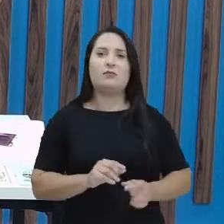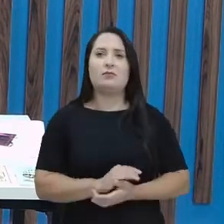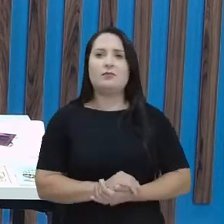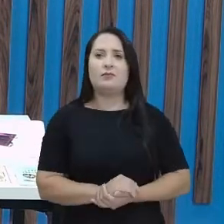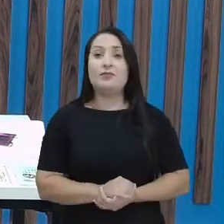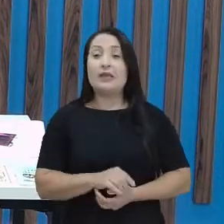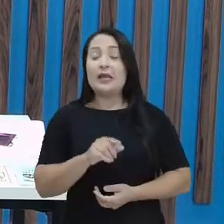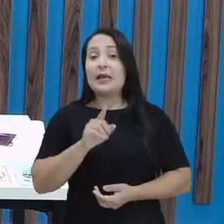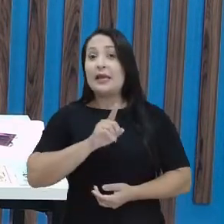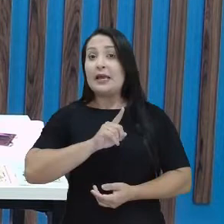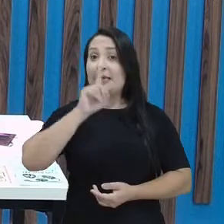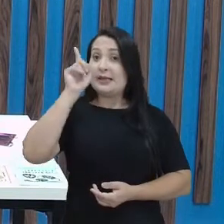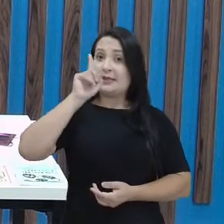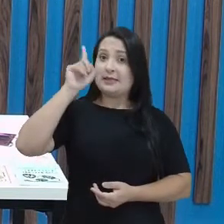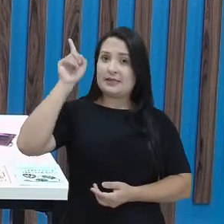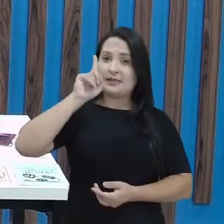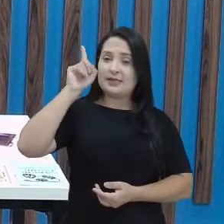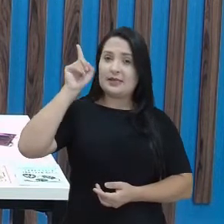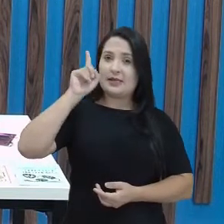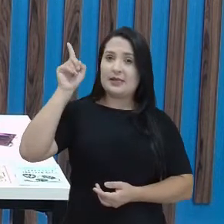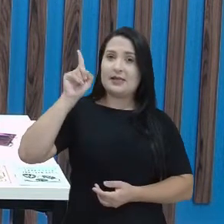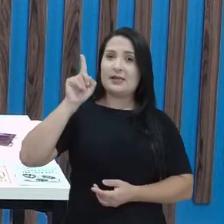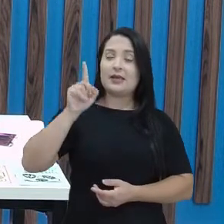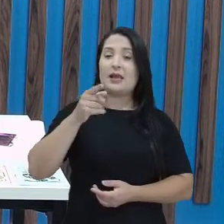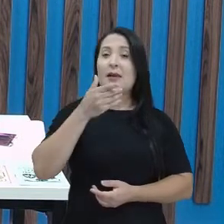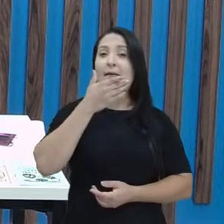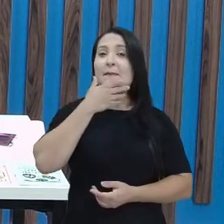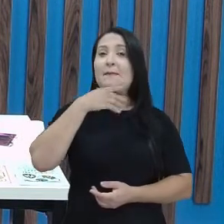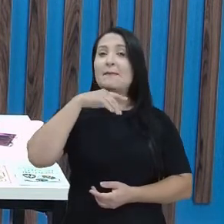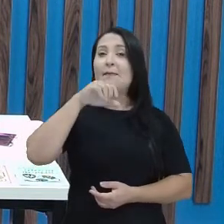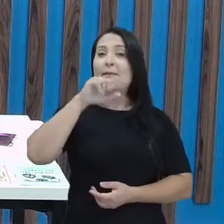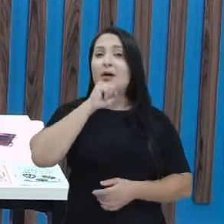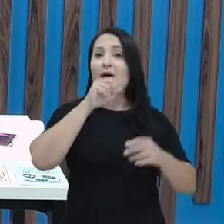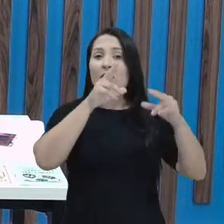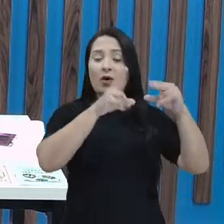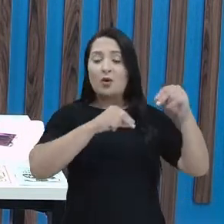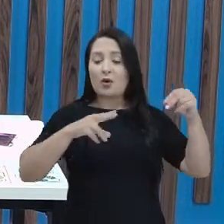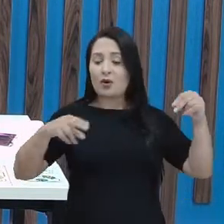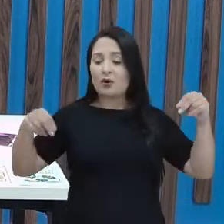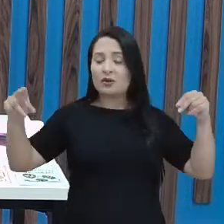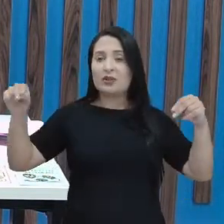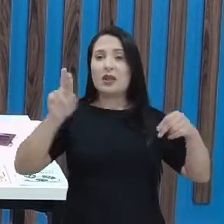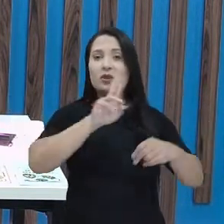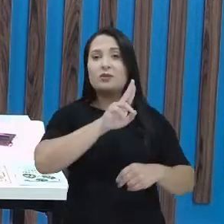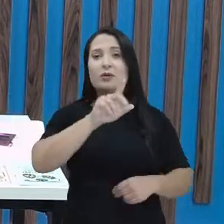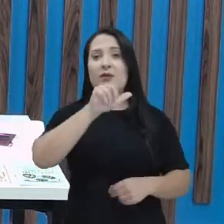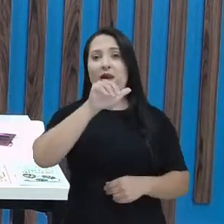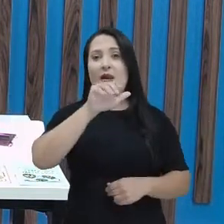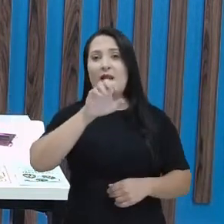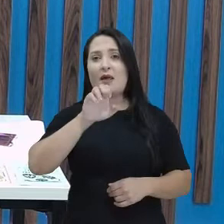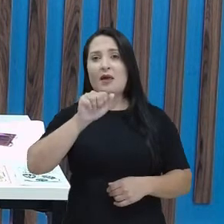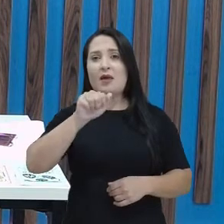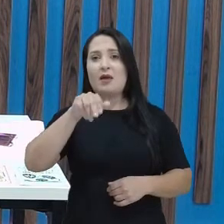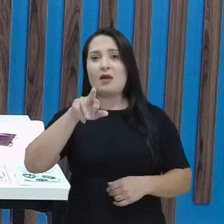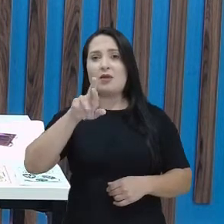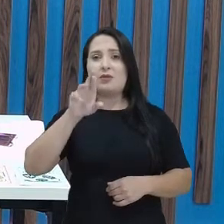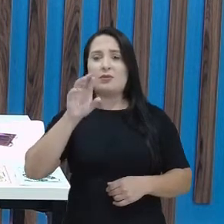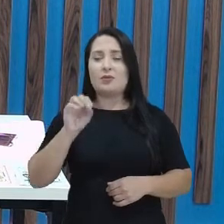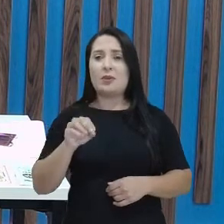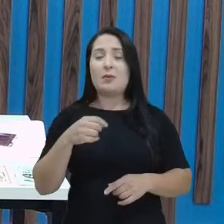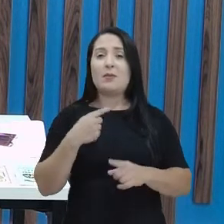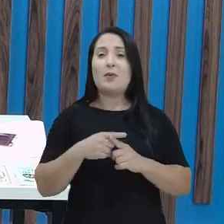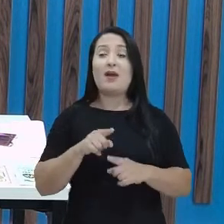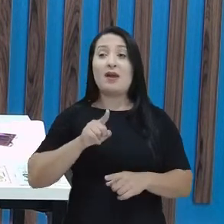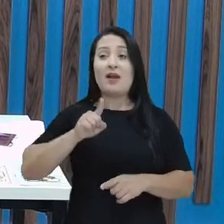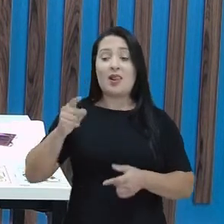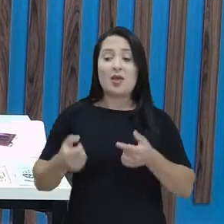Esse daqui é considerado o pai do cordel, Leandro Gomes de Barros. Por quê? Porque tudo começou a